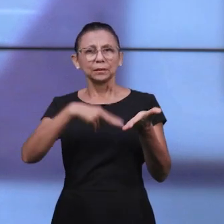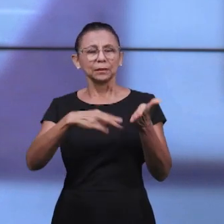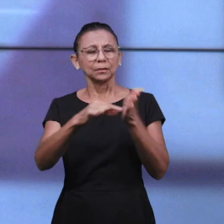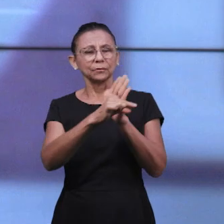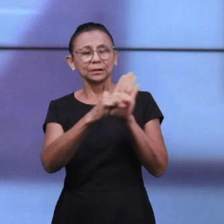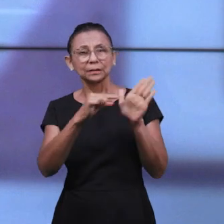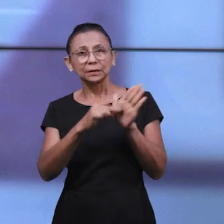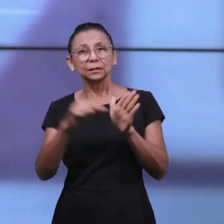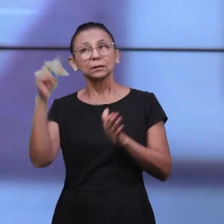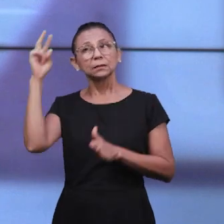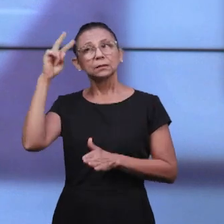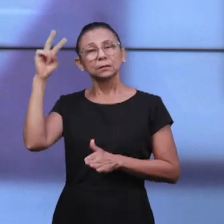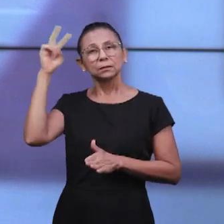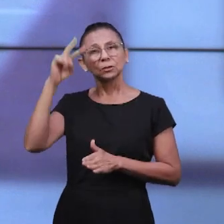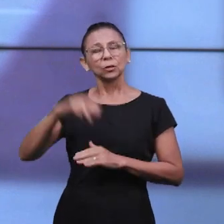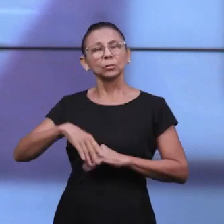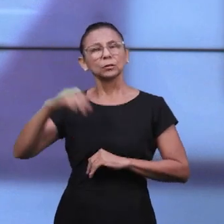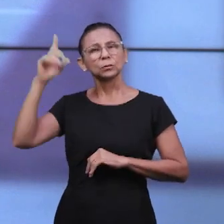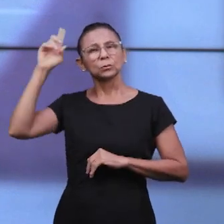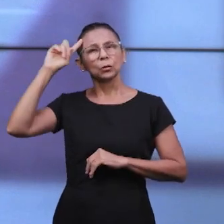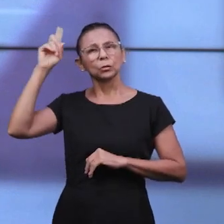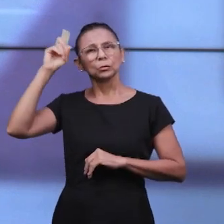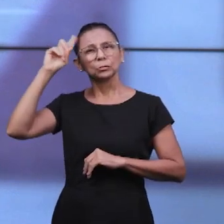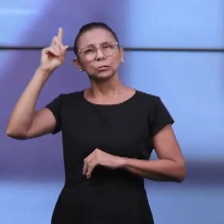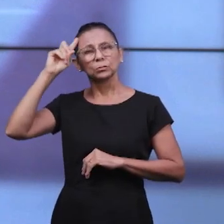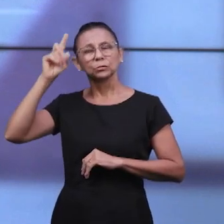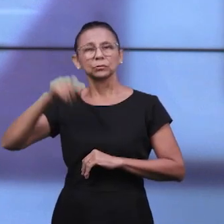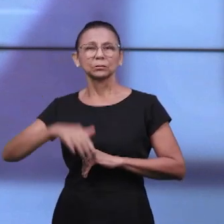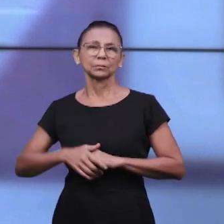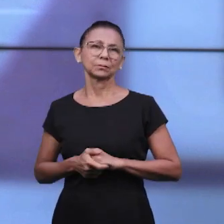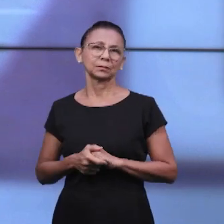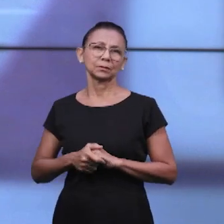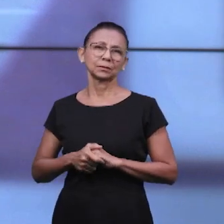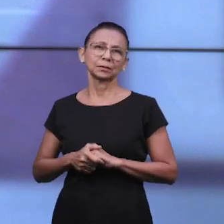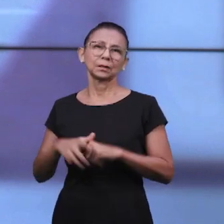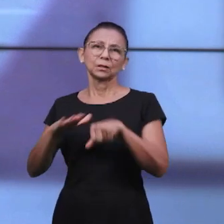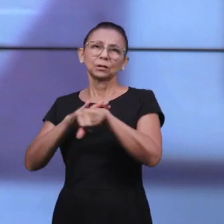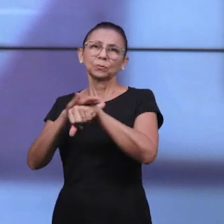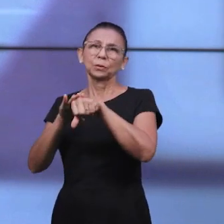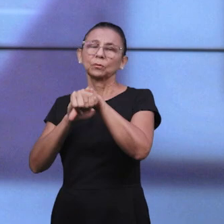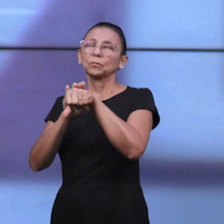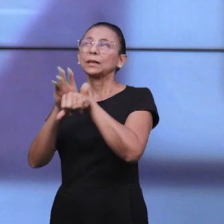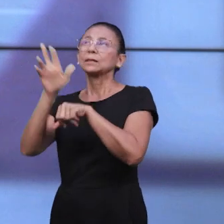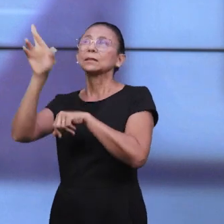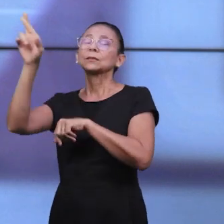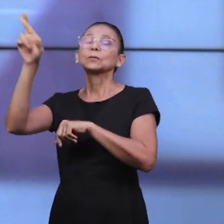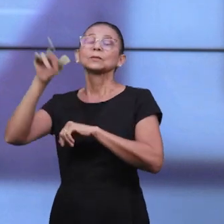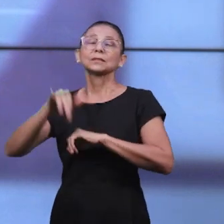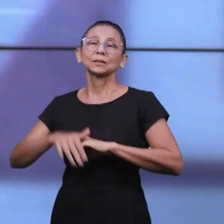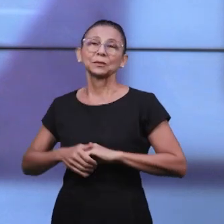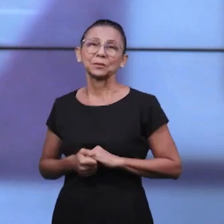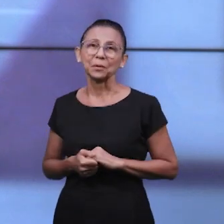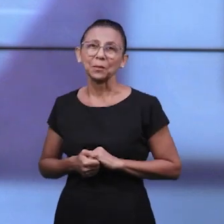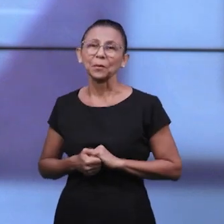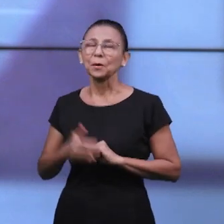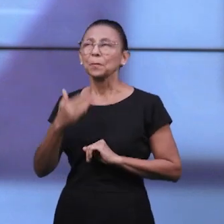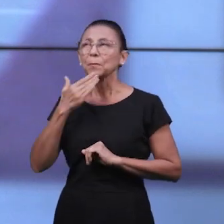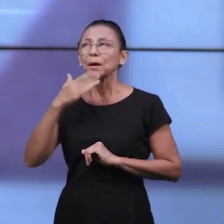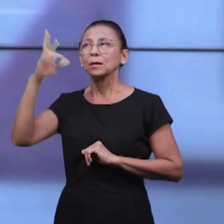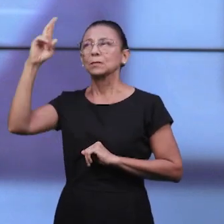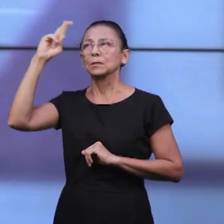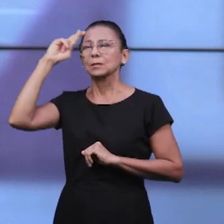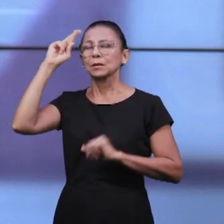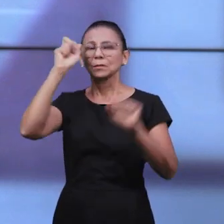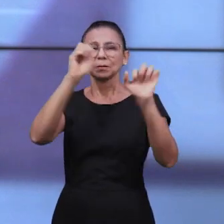versículo, uma história. Tenha um tempo diário de conversa com o Senhor. Traga o Senhor para a conversa. Para